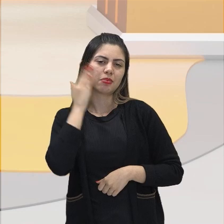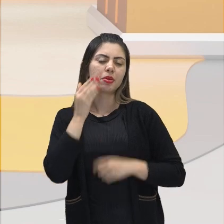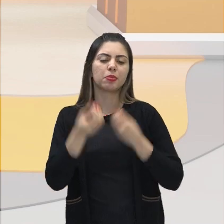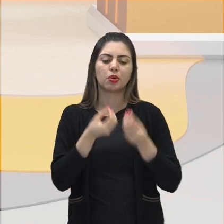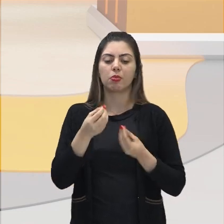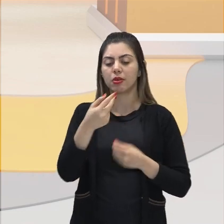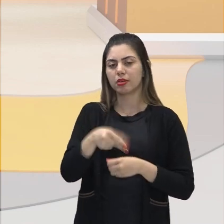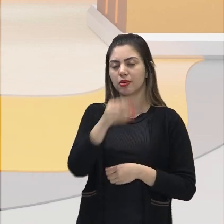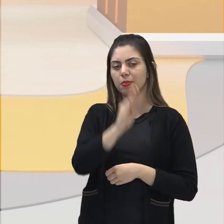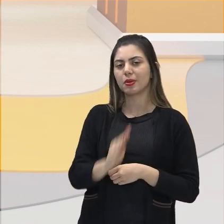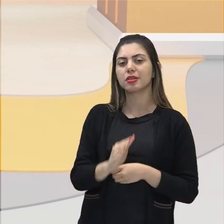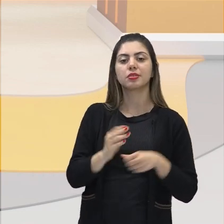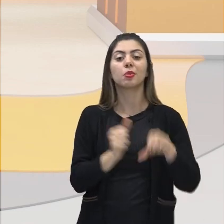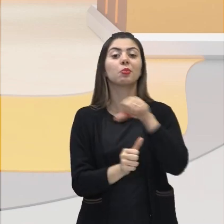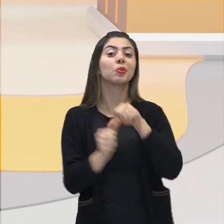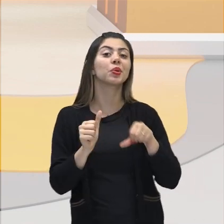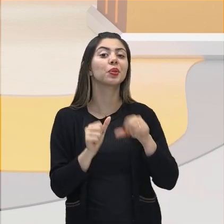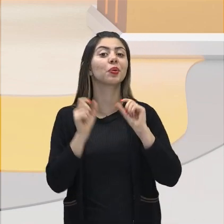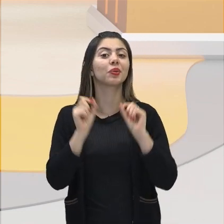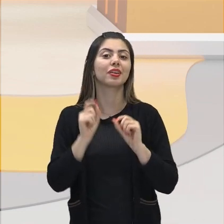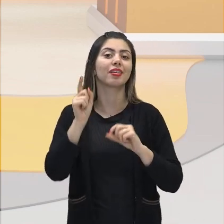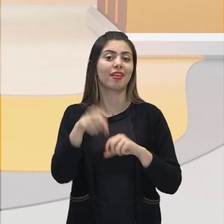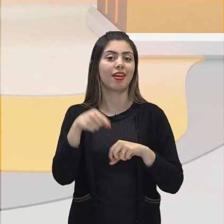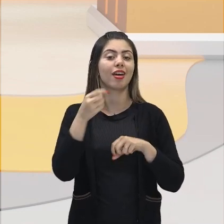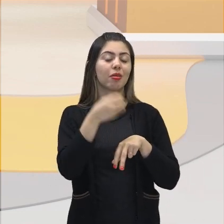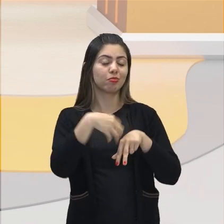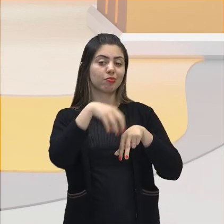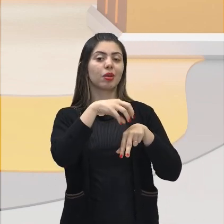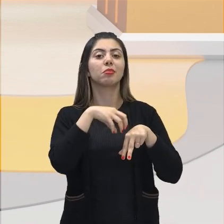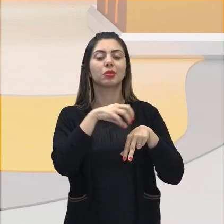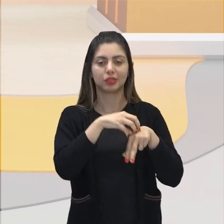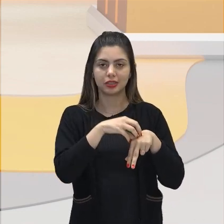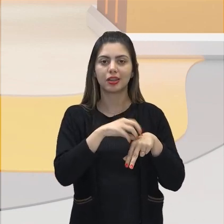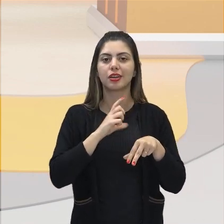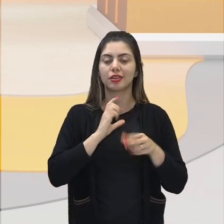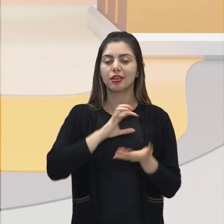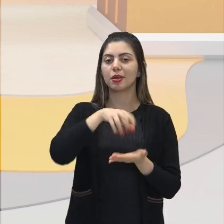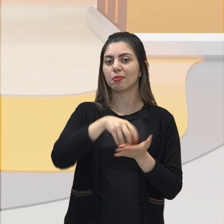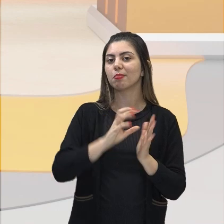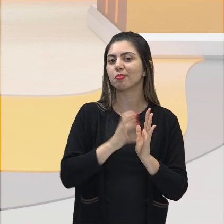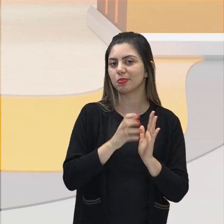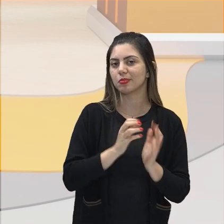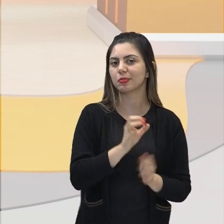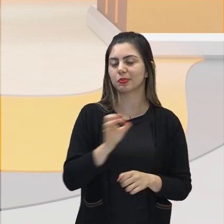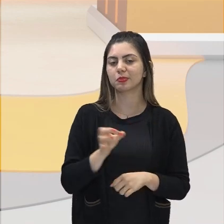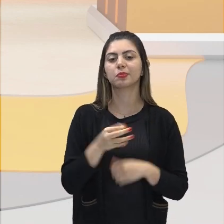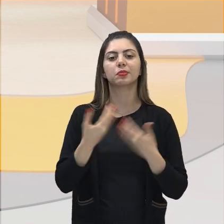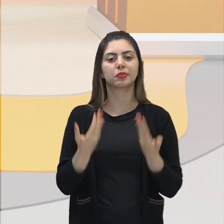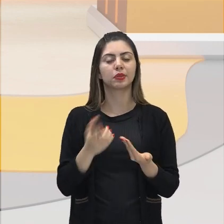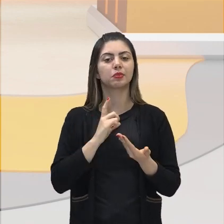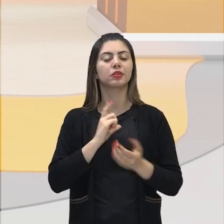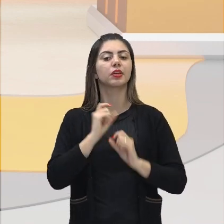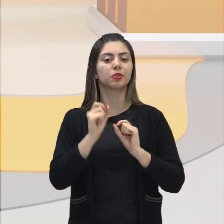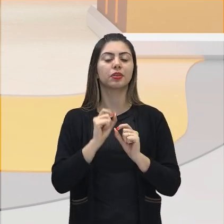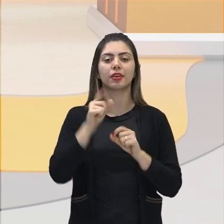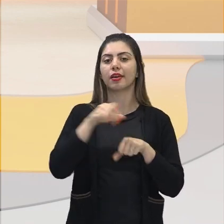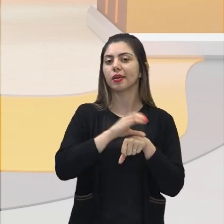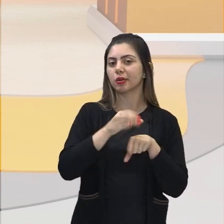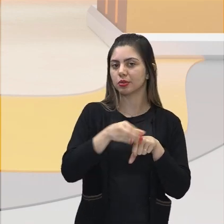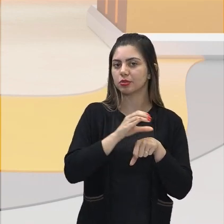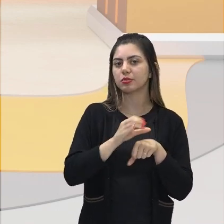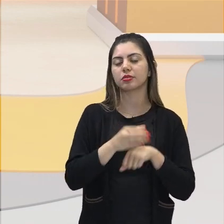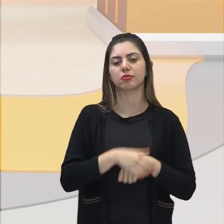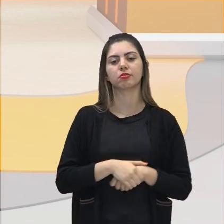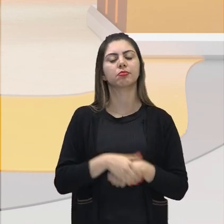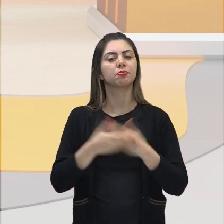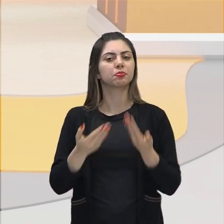uma, o quê? Uma monarquia parlamentarista constitucionalista. Ou